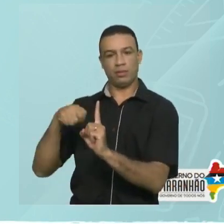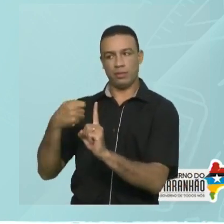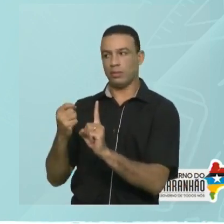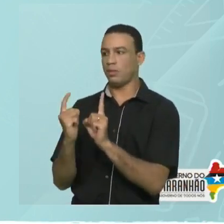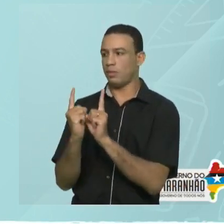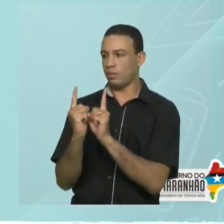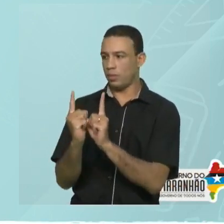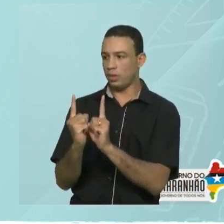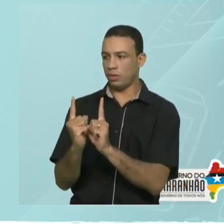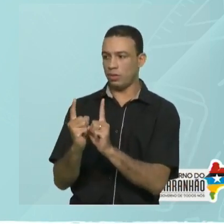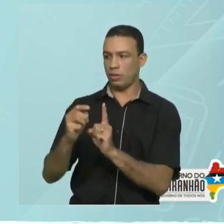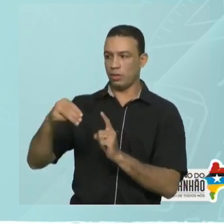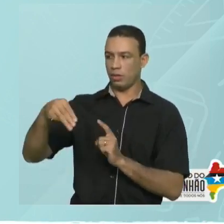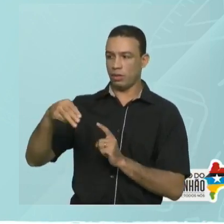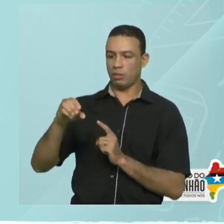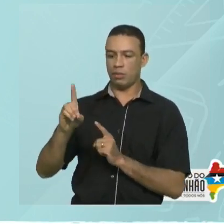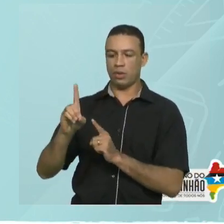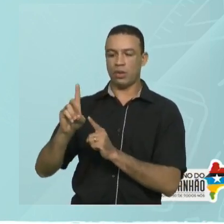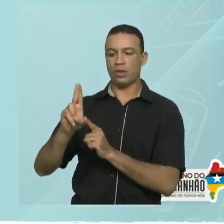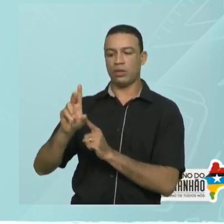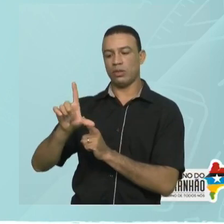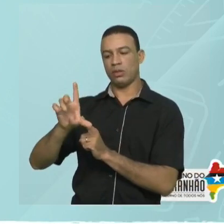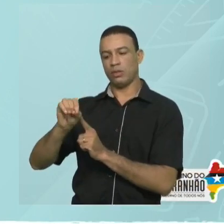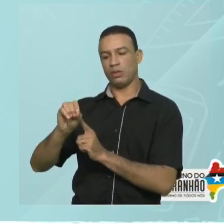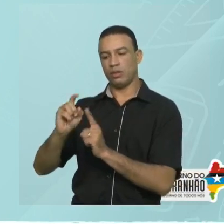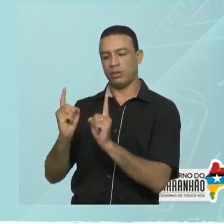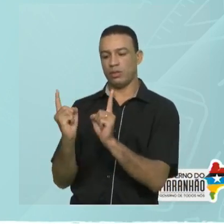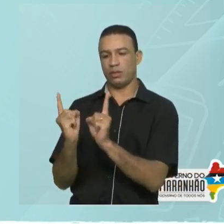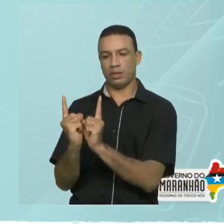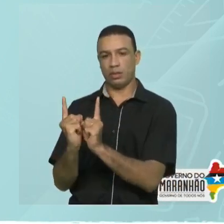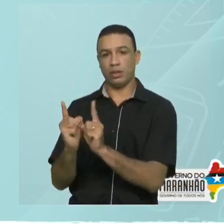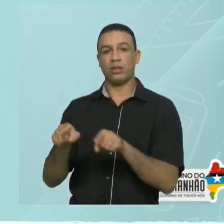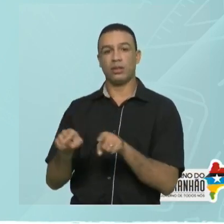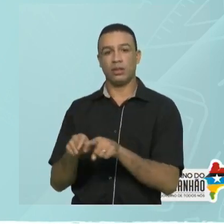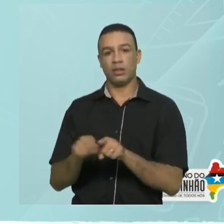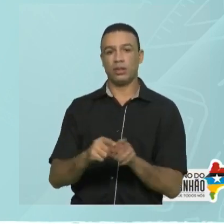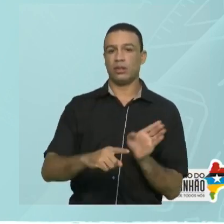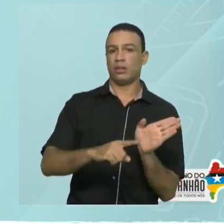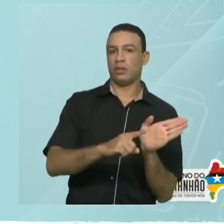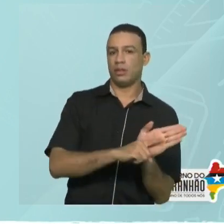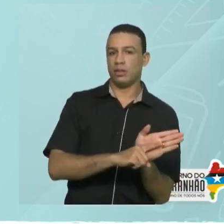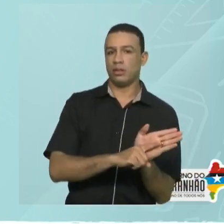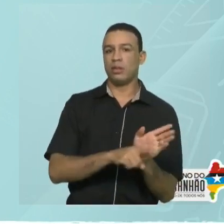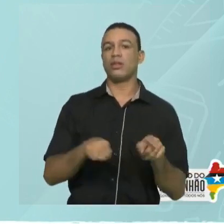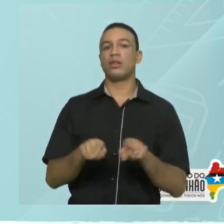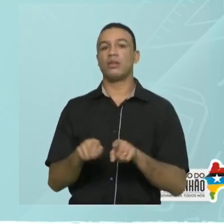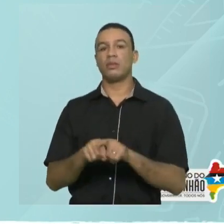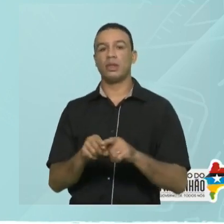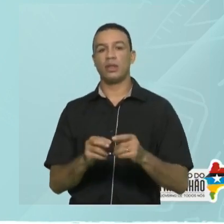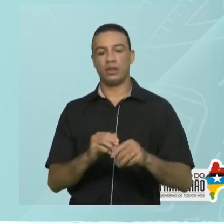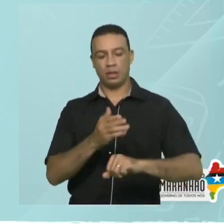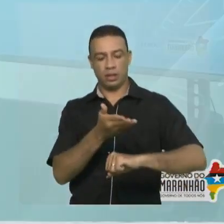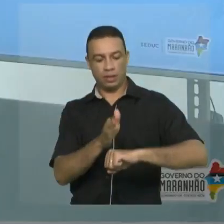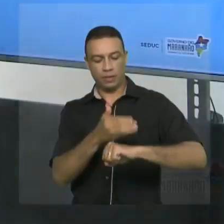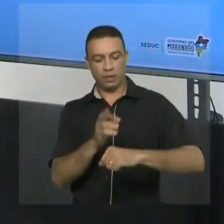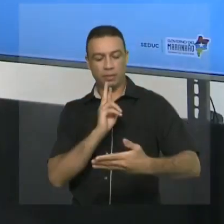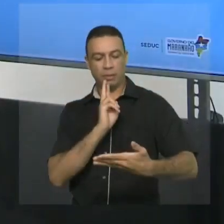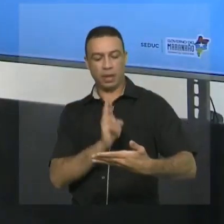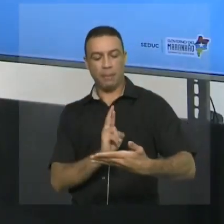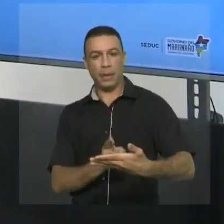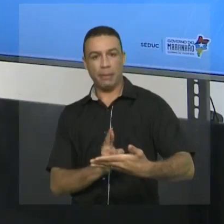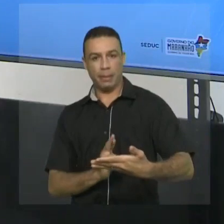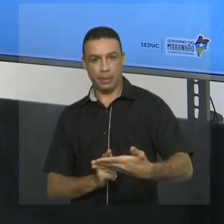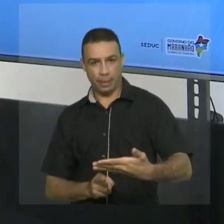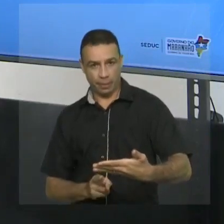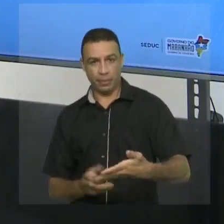comparação entre números inteiros, adição de números inteiros, subtração e resolução de exercícios. Então vamos passear em